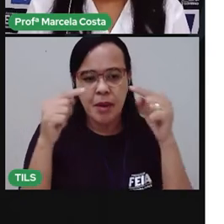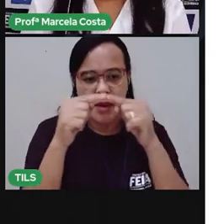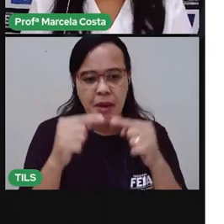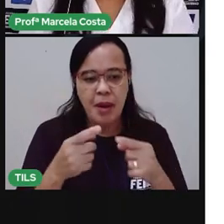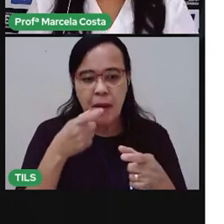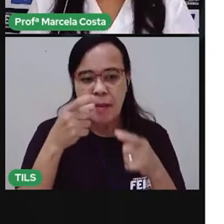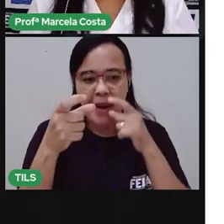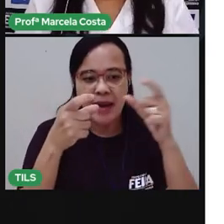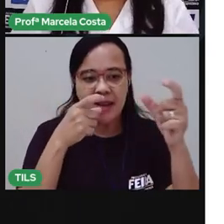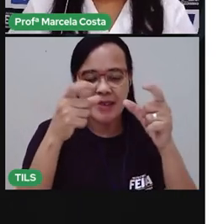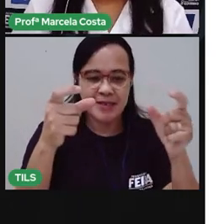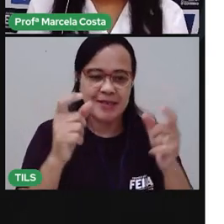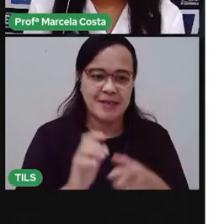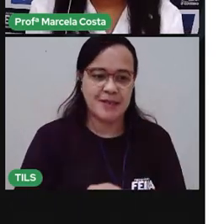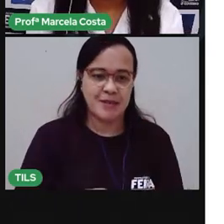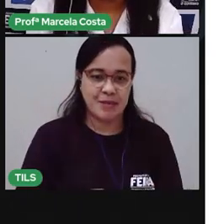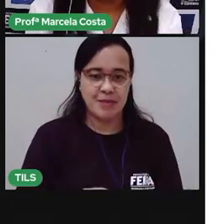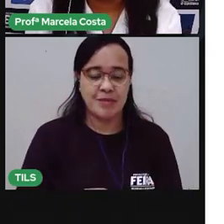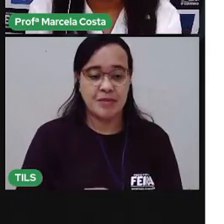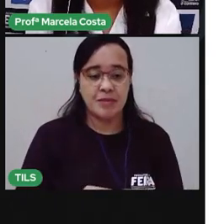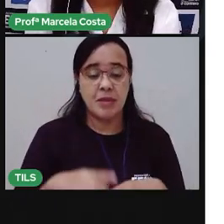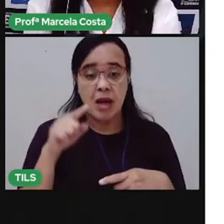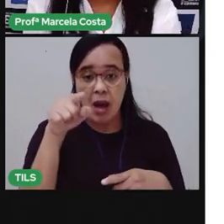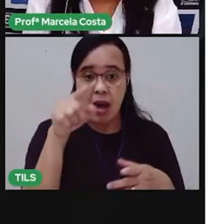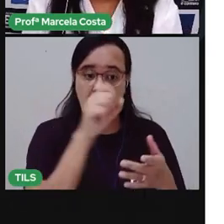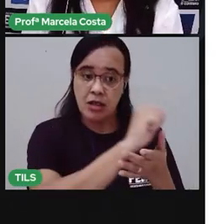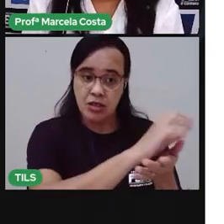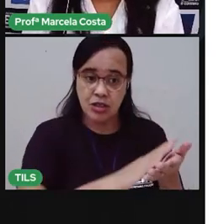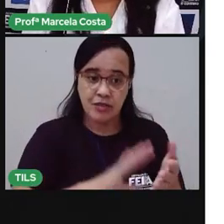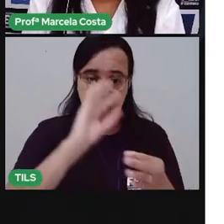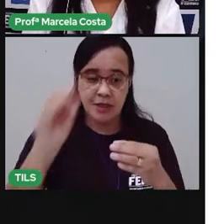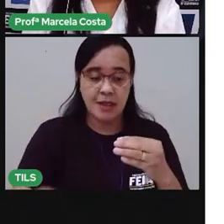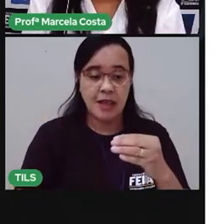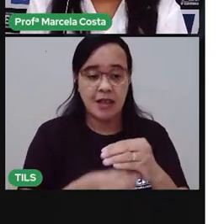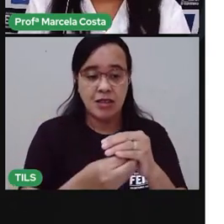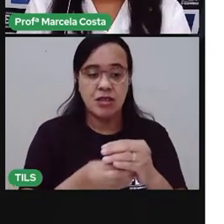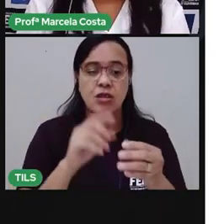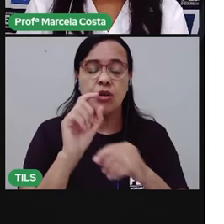Agora temos uma atividade complementar Você pode